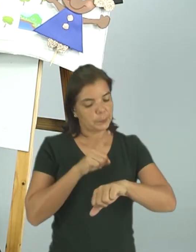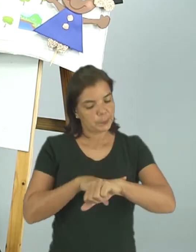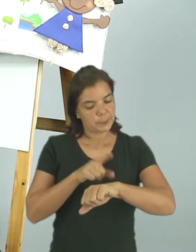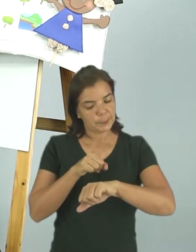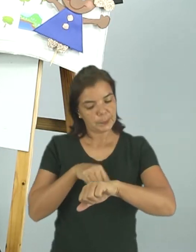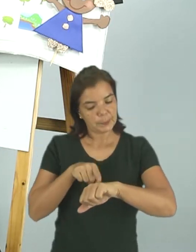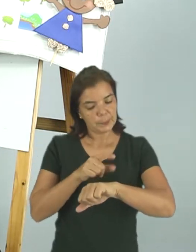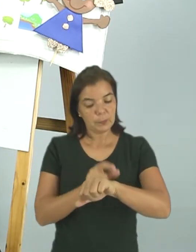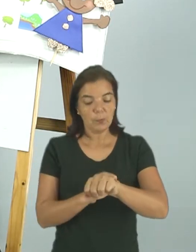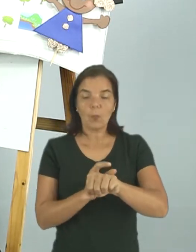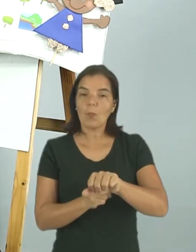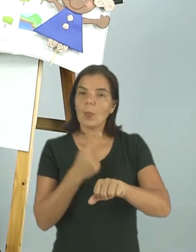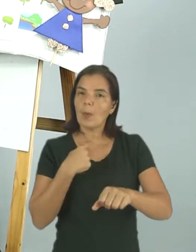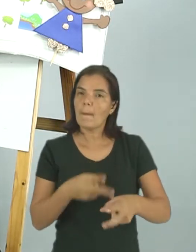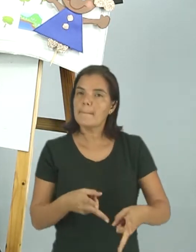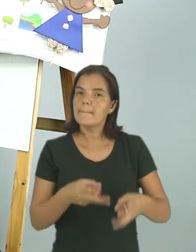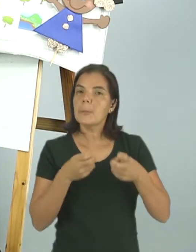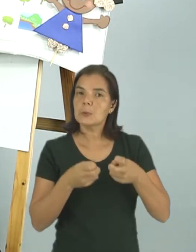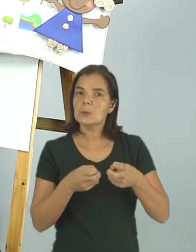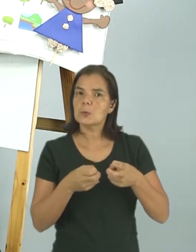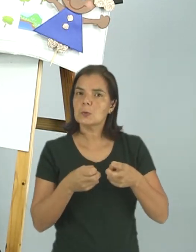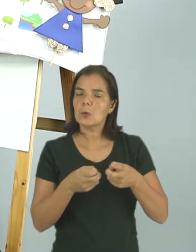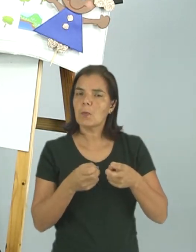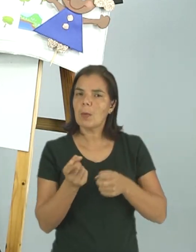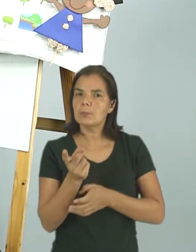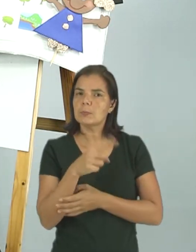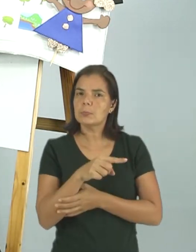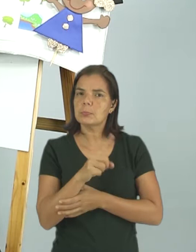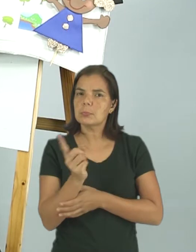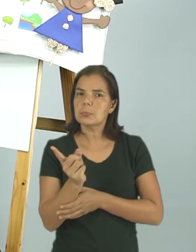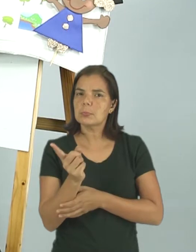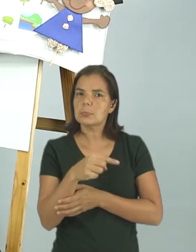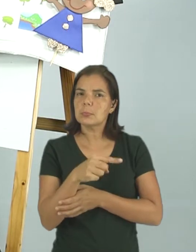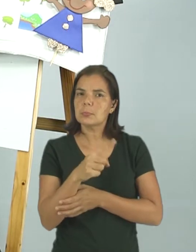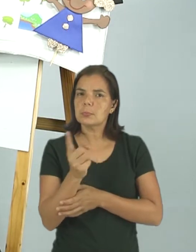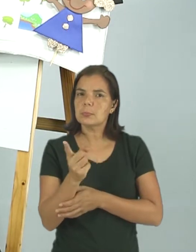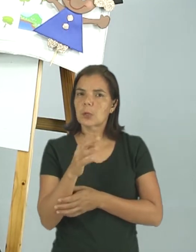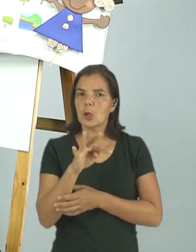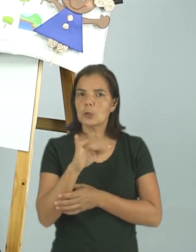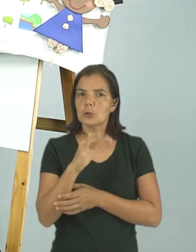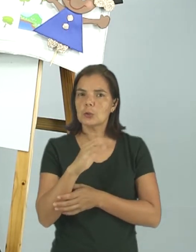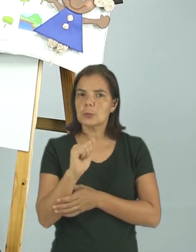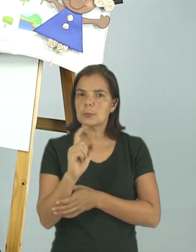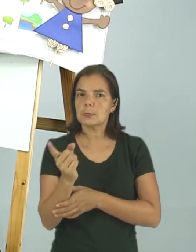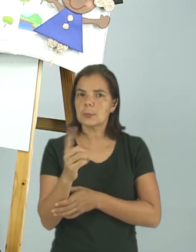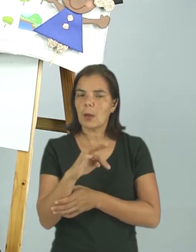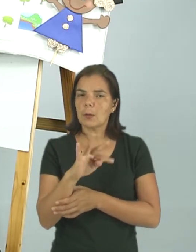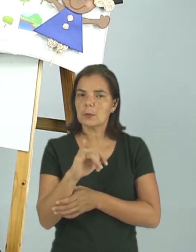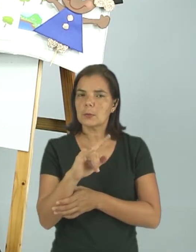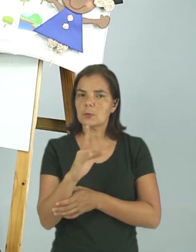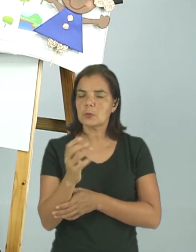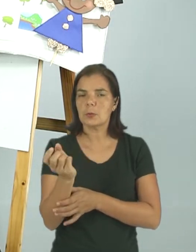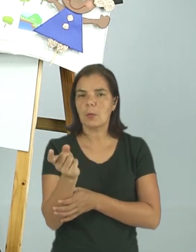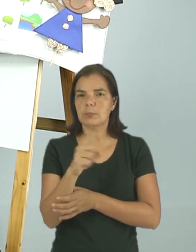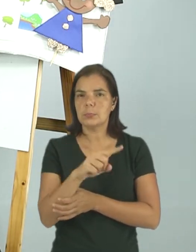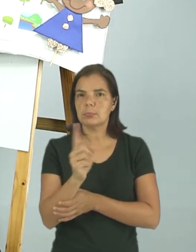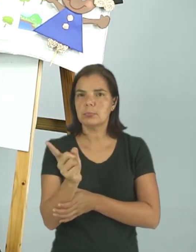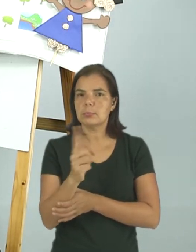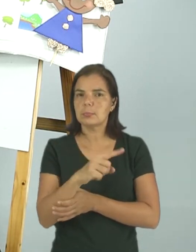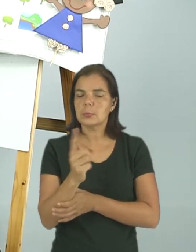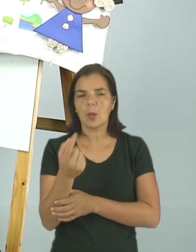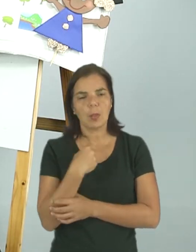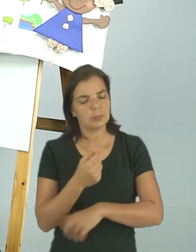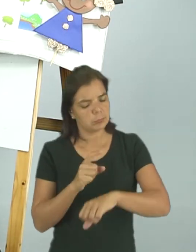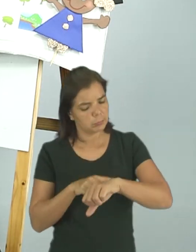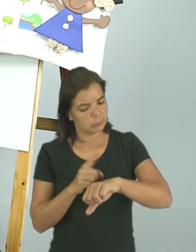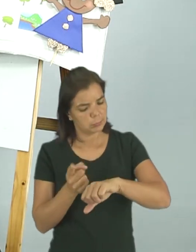relógio. E ela começou a perceber que o relógio fazia uma musiquinha. Tic-tac, tic-tac. E Mila prestando